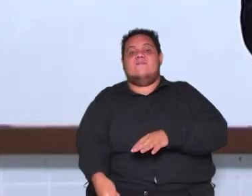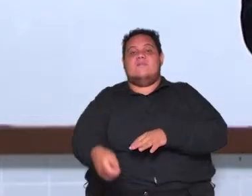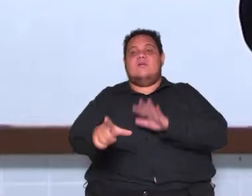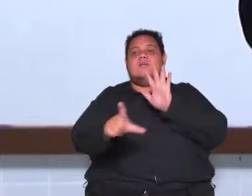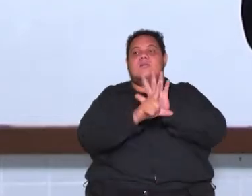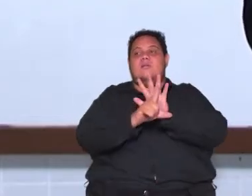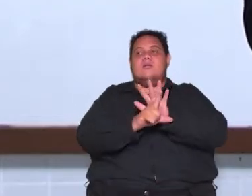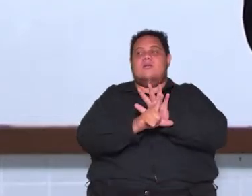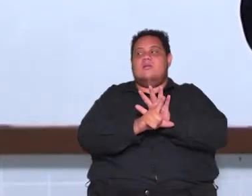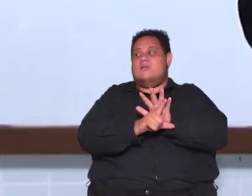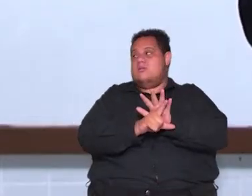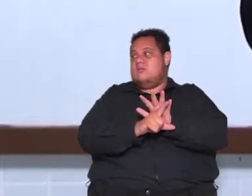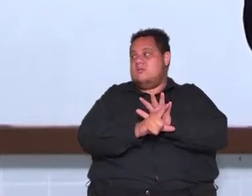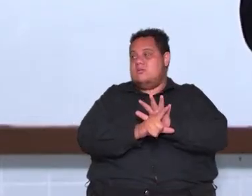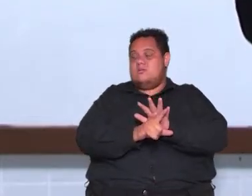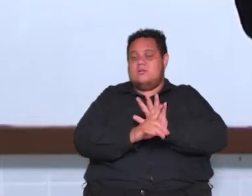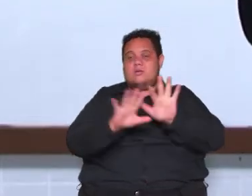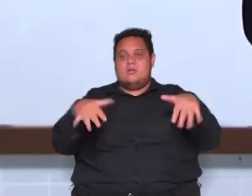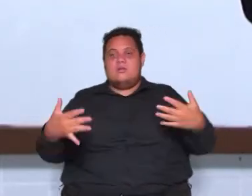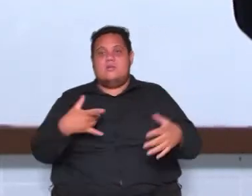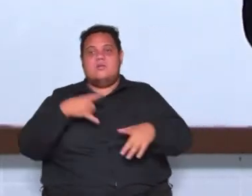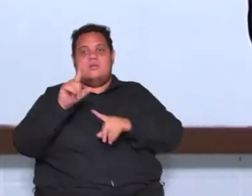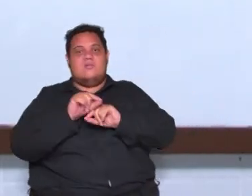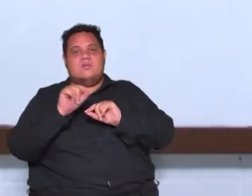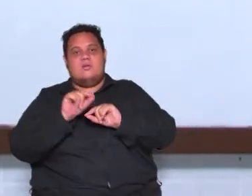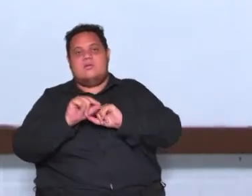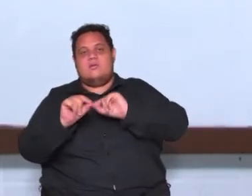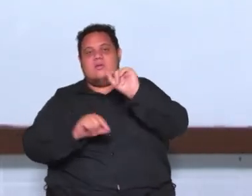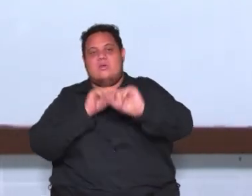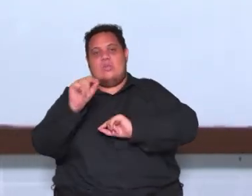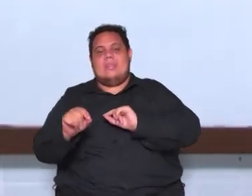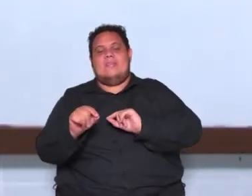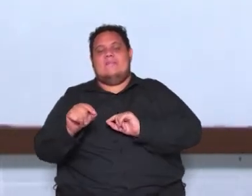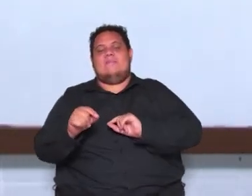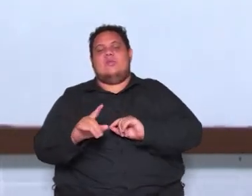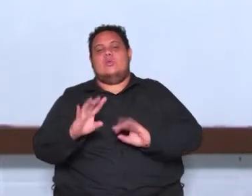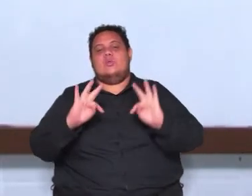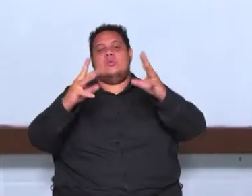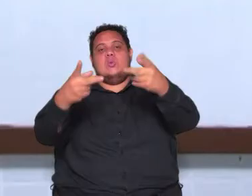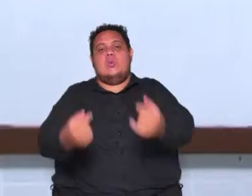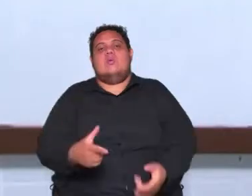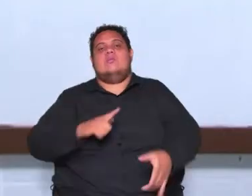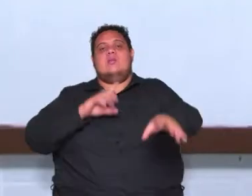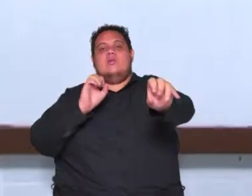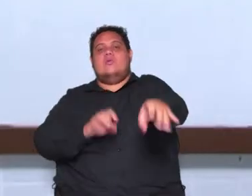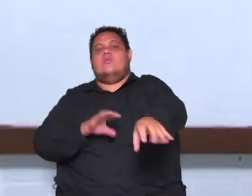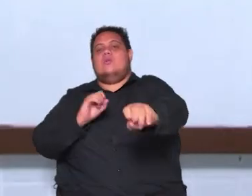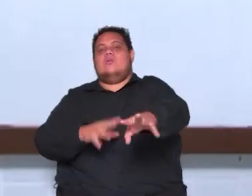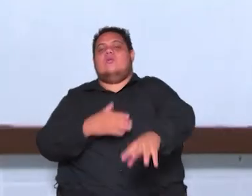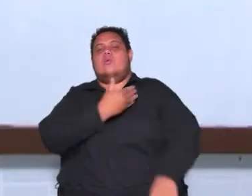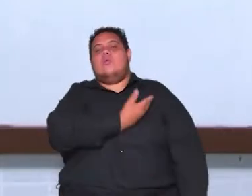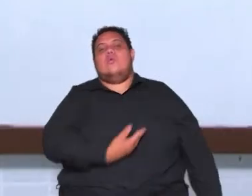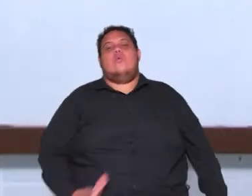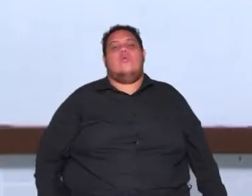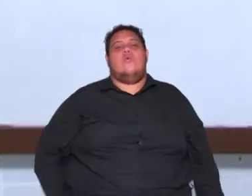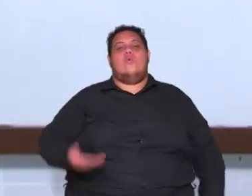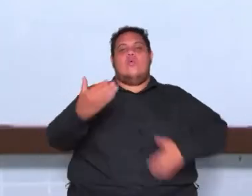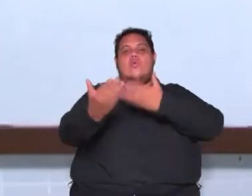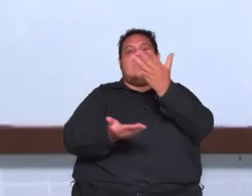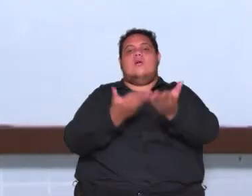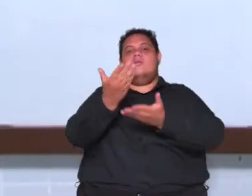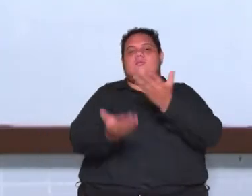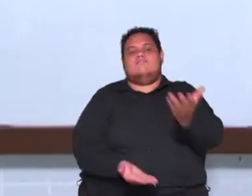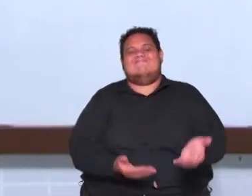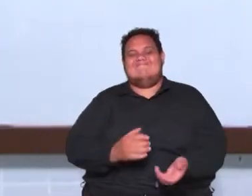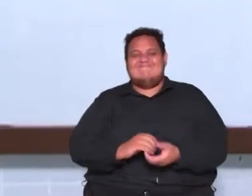e dar condições para que todos tenham educação pública de qualidade gratuita e de qualidade